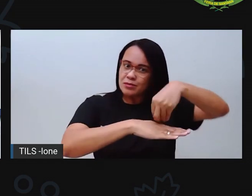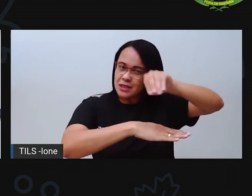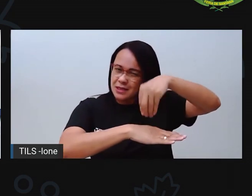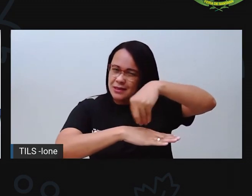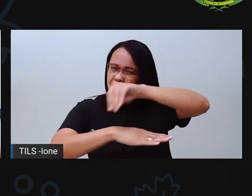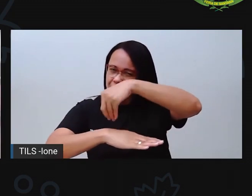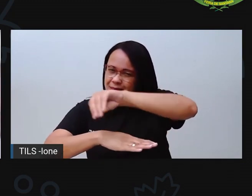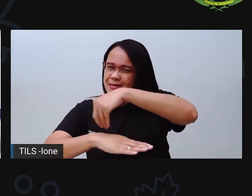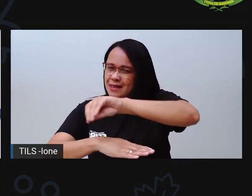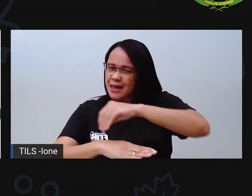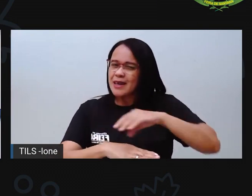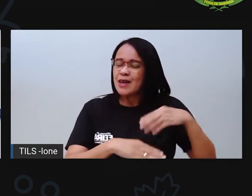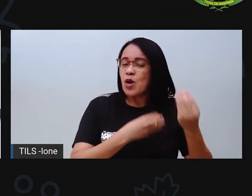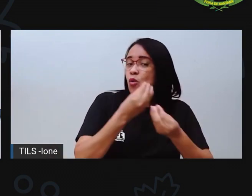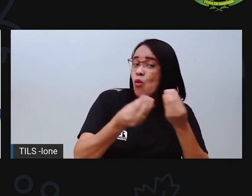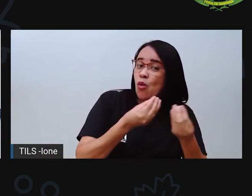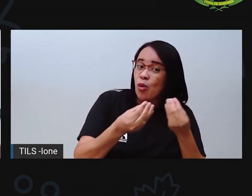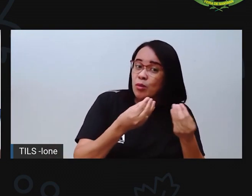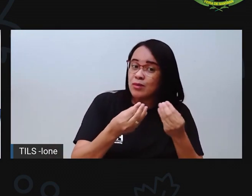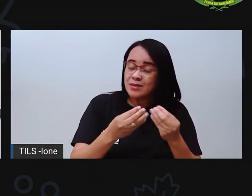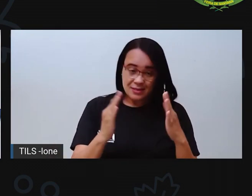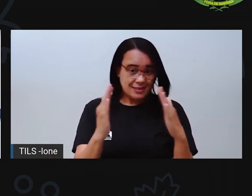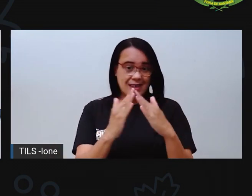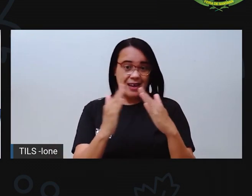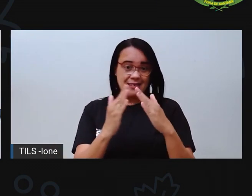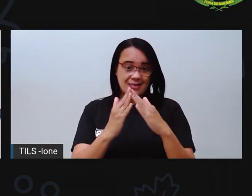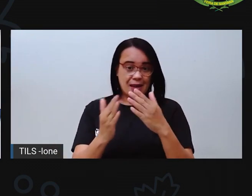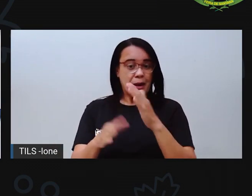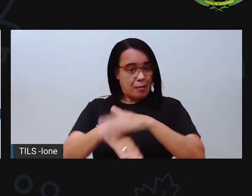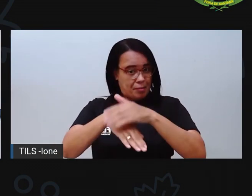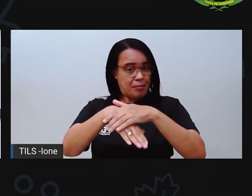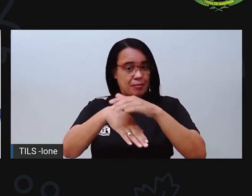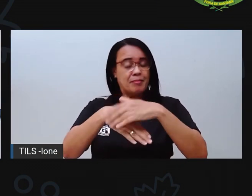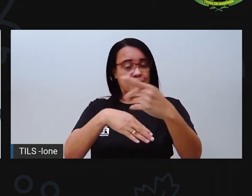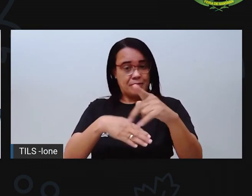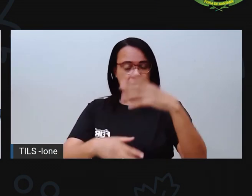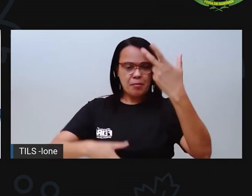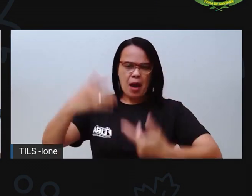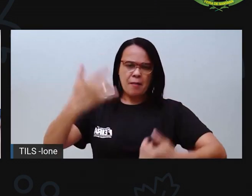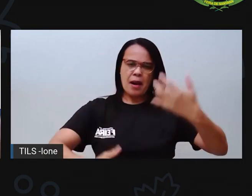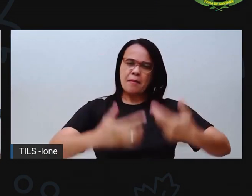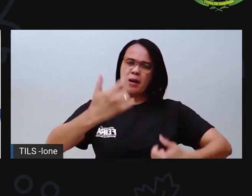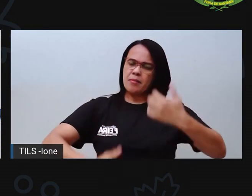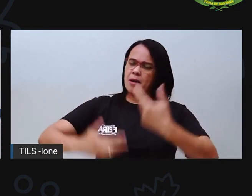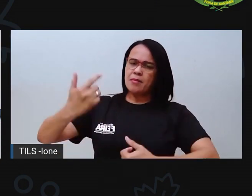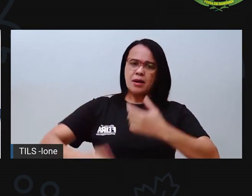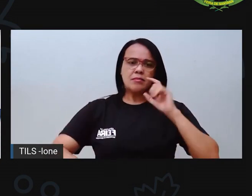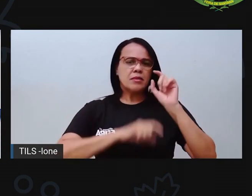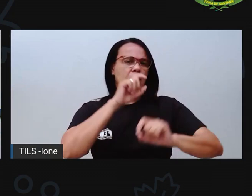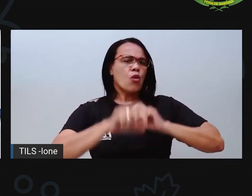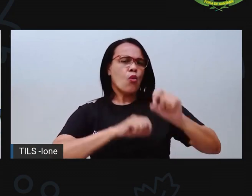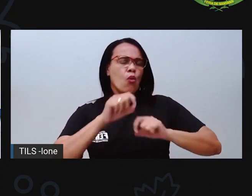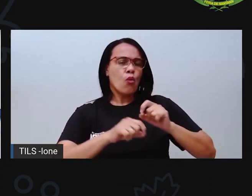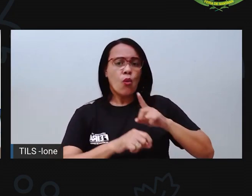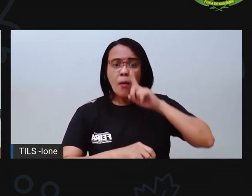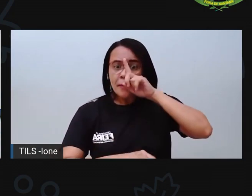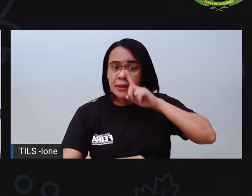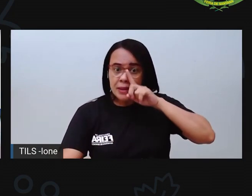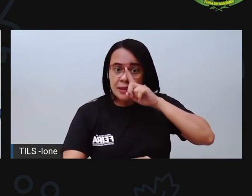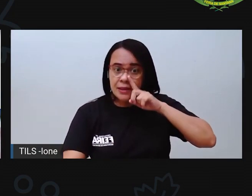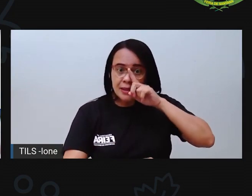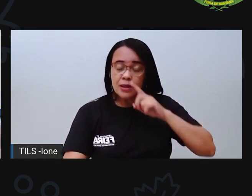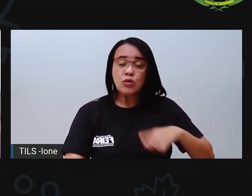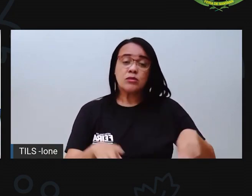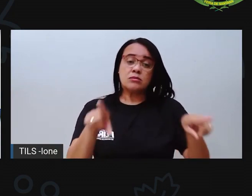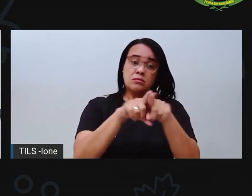isso aqui assim. Ou explicando, né? O que a PRO falou aqui com vocês. Explicando dos riscos, né? Falando